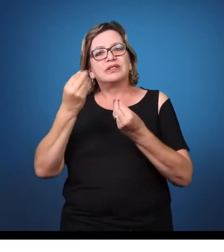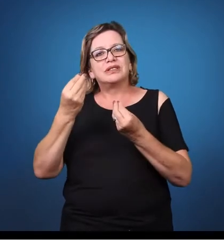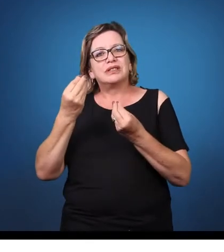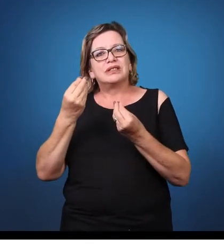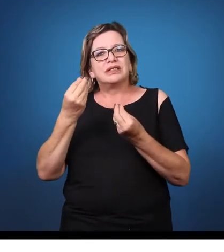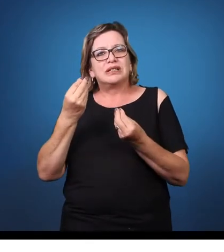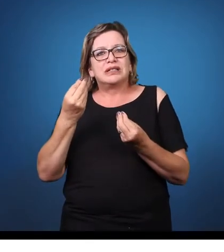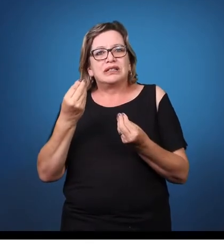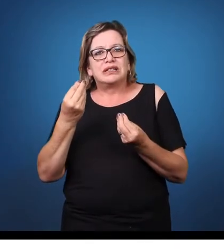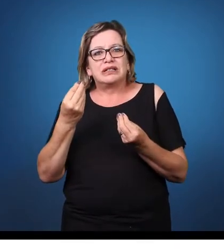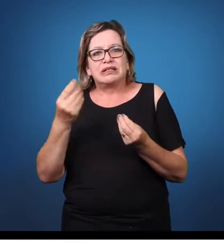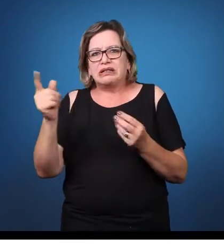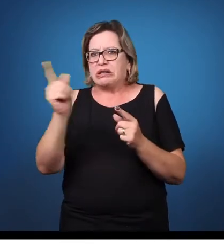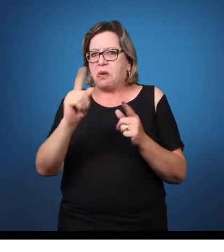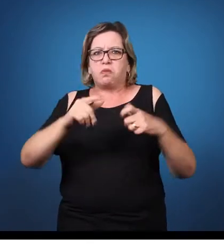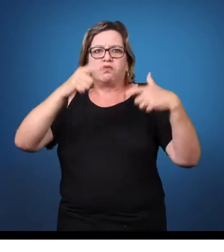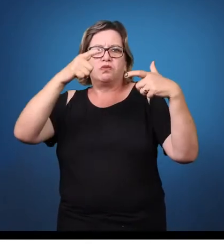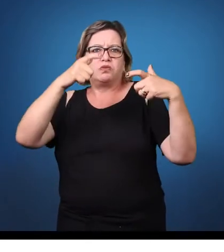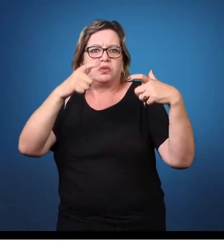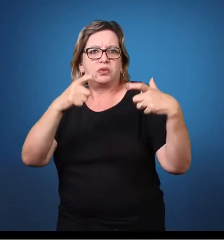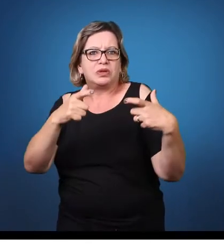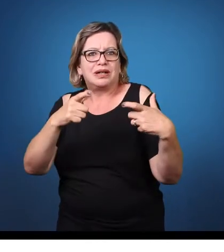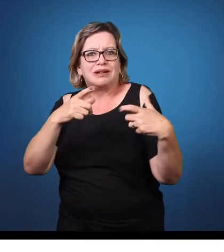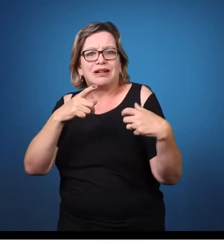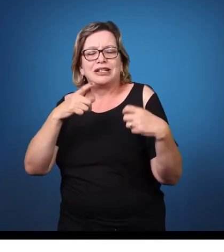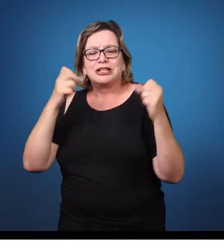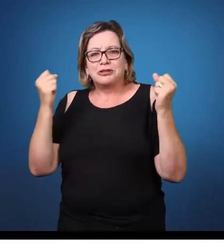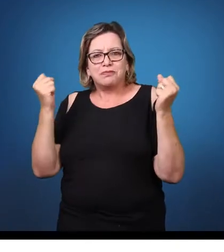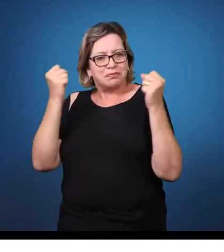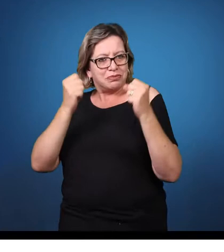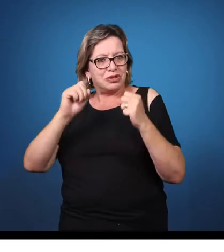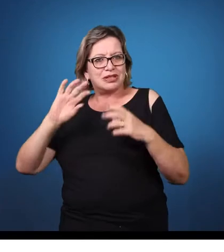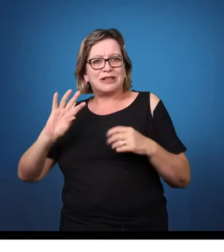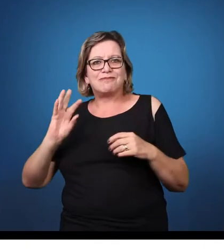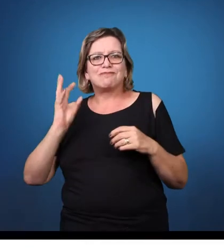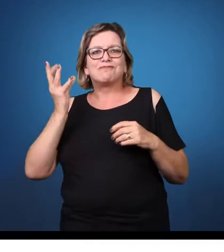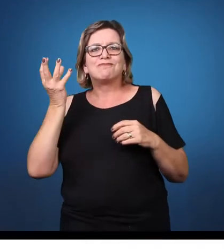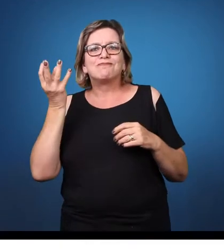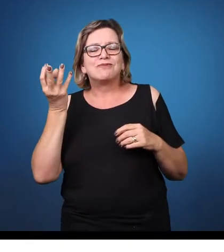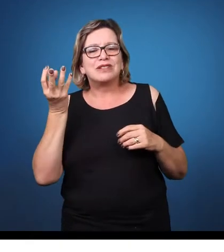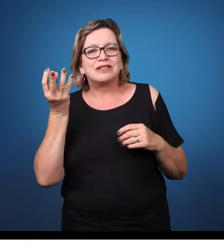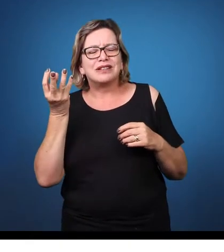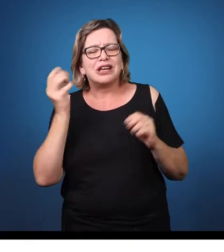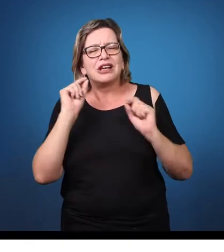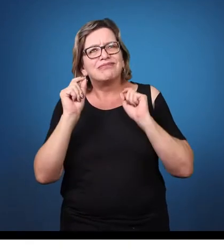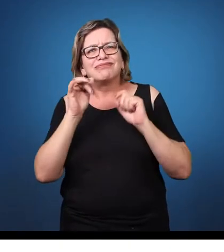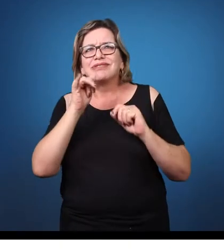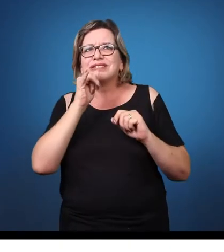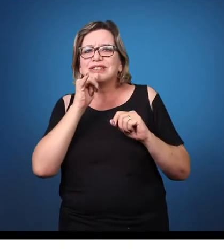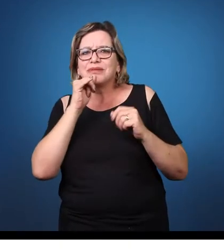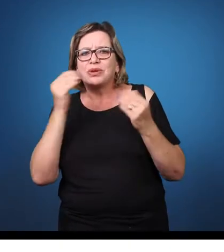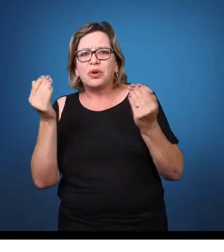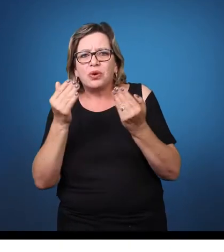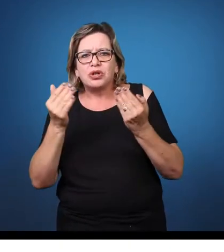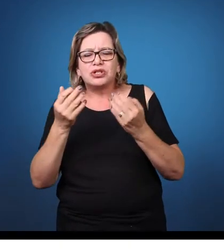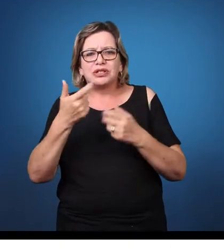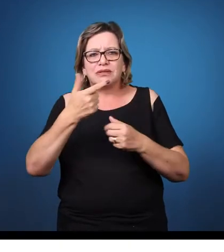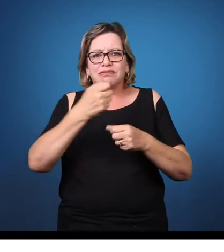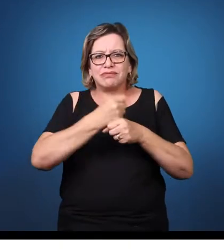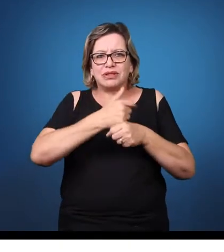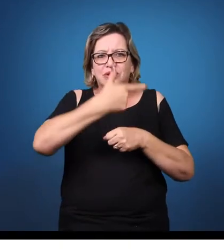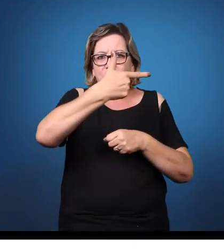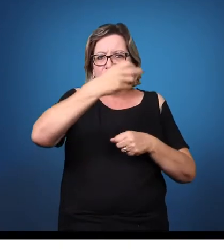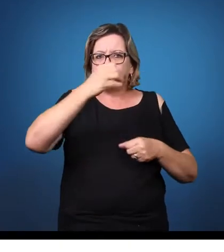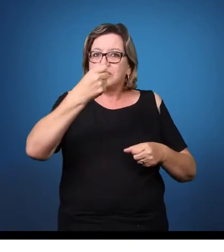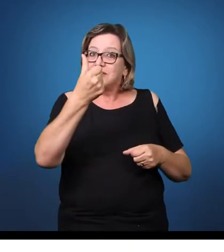2016, houve uma alta incidência, sobretudo na região nordeste do nosso país, onde